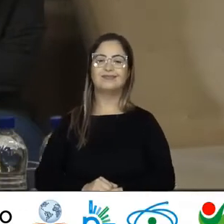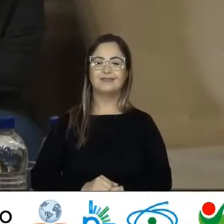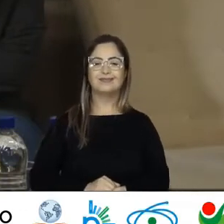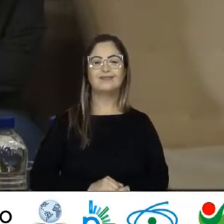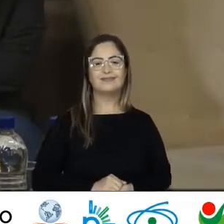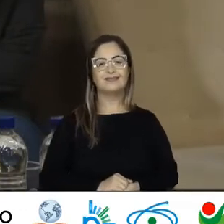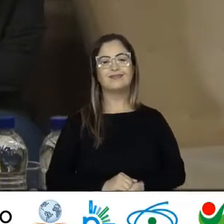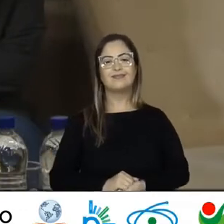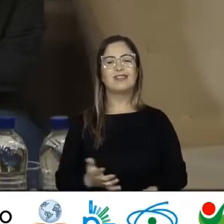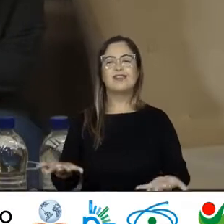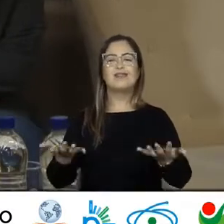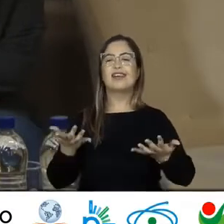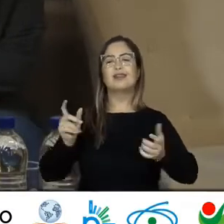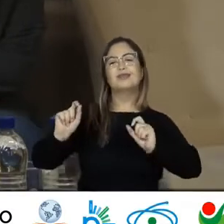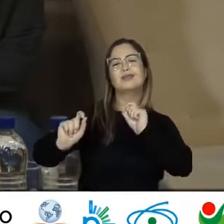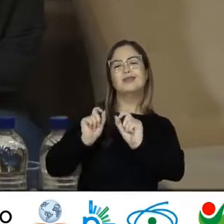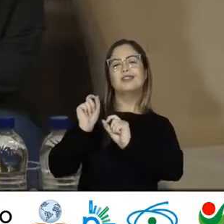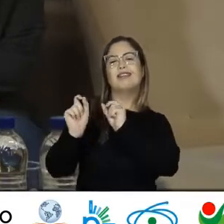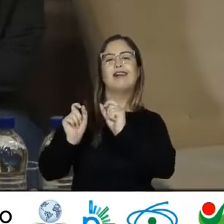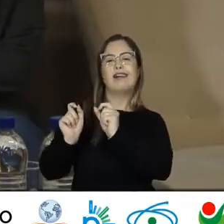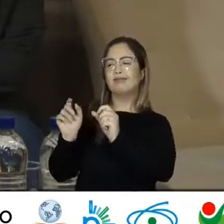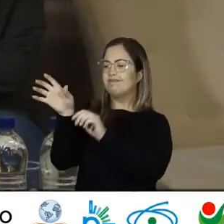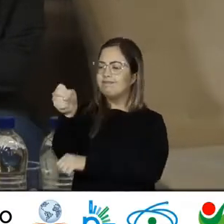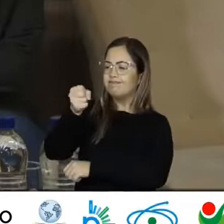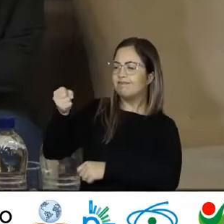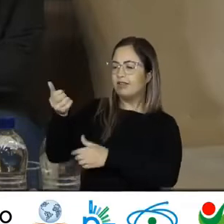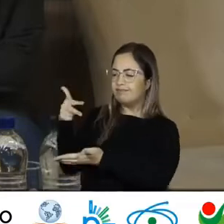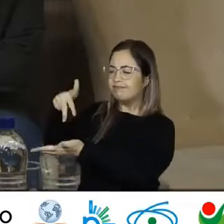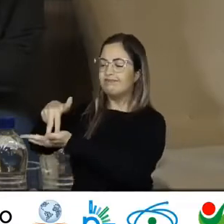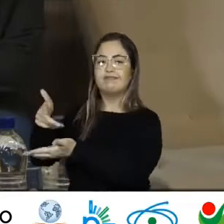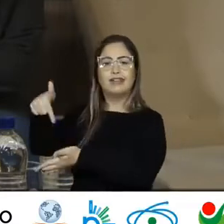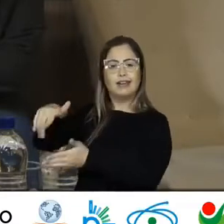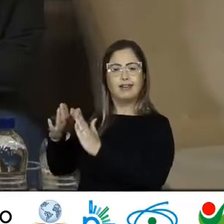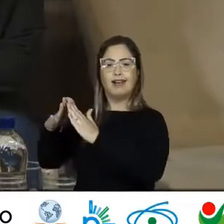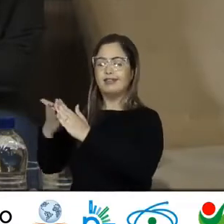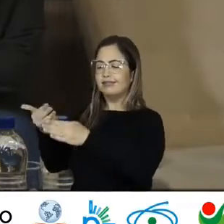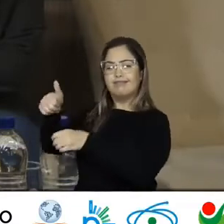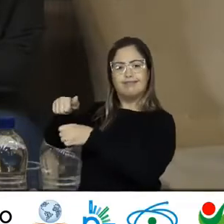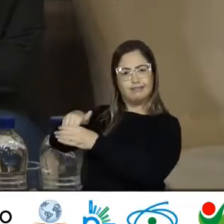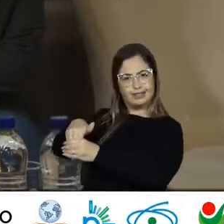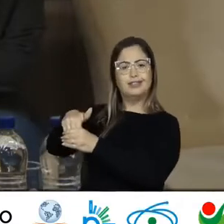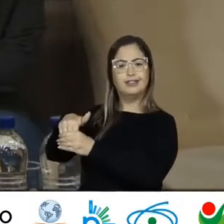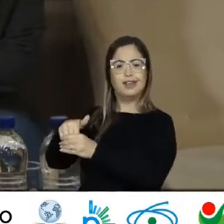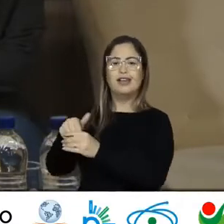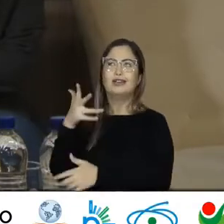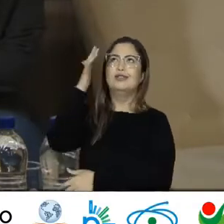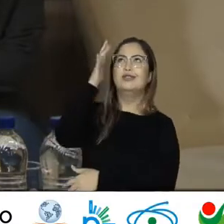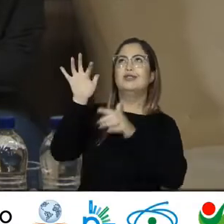Eu quero Uma porta Entreaberta O seio, um teto Um colo Um sonho De país